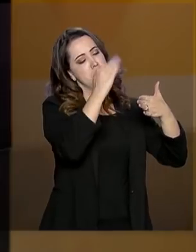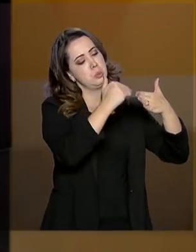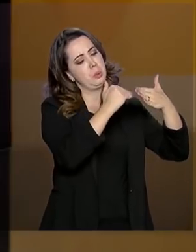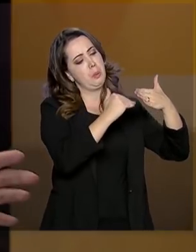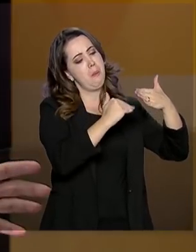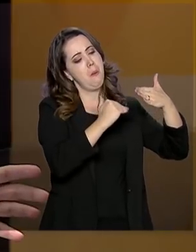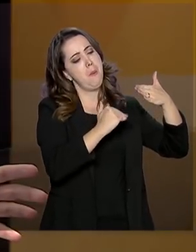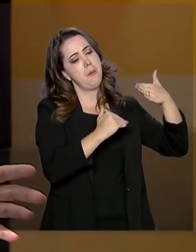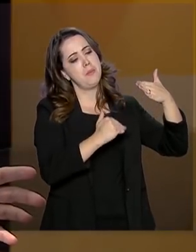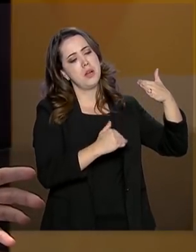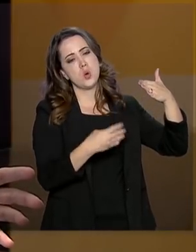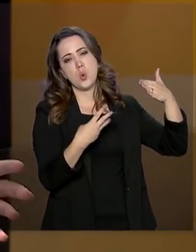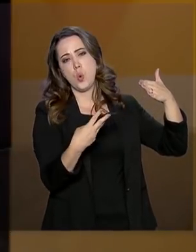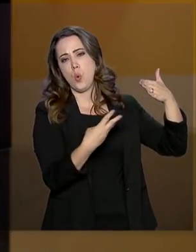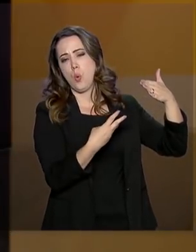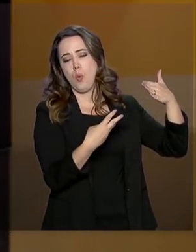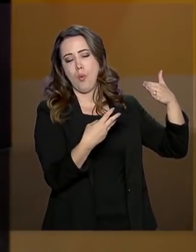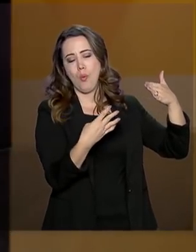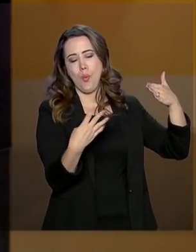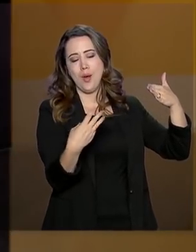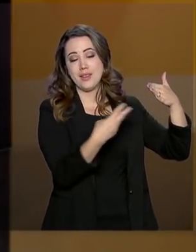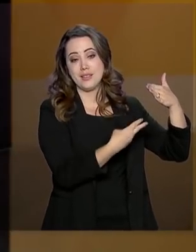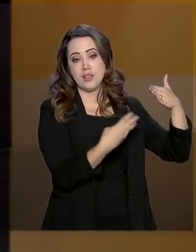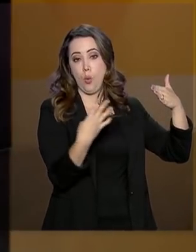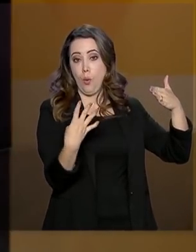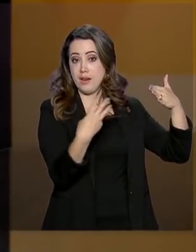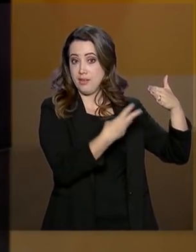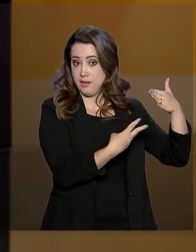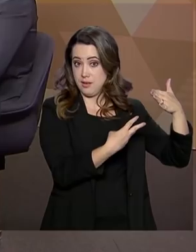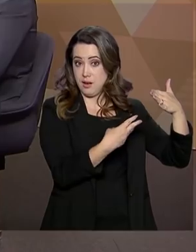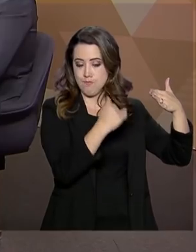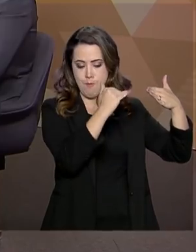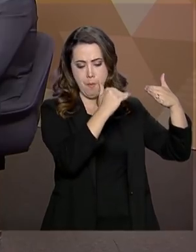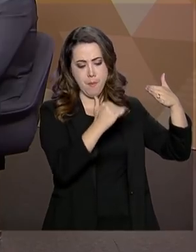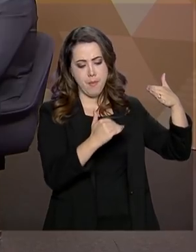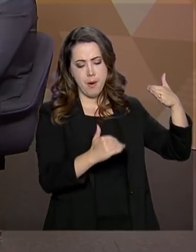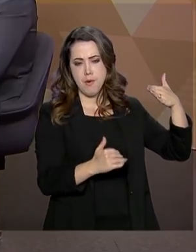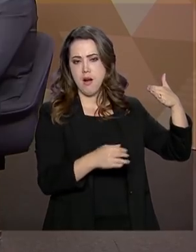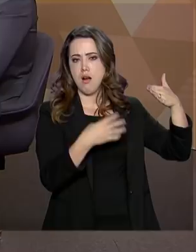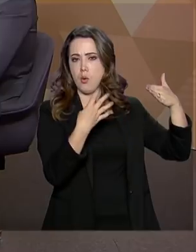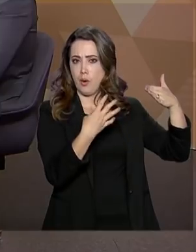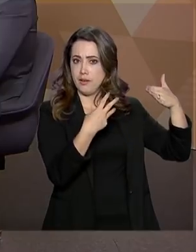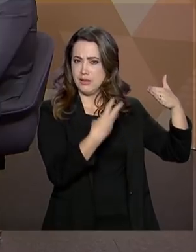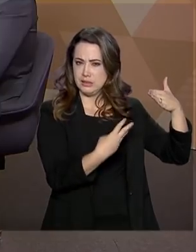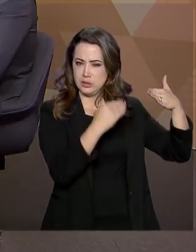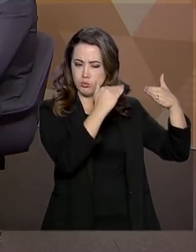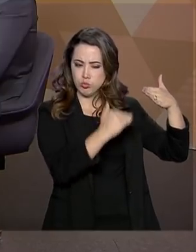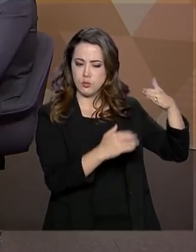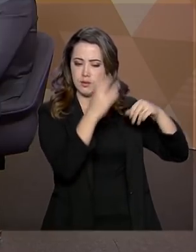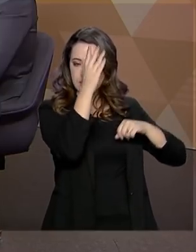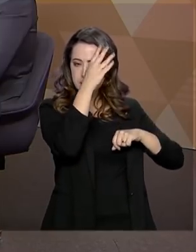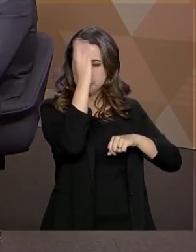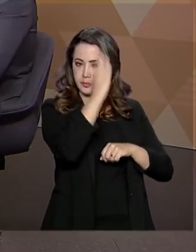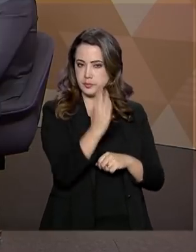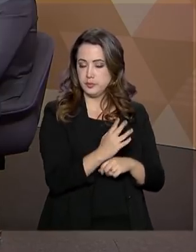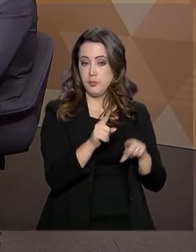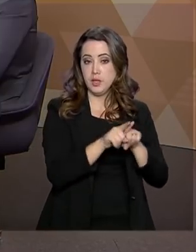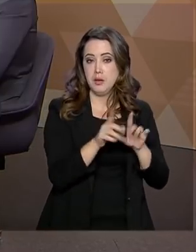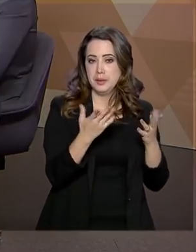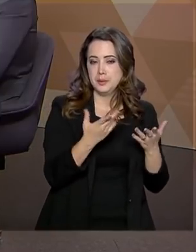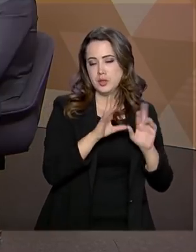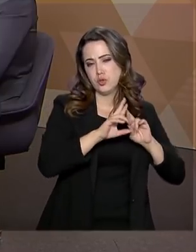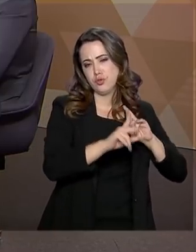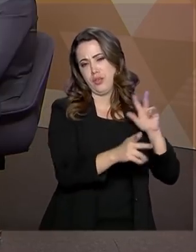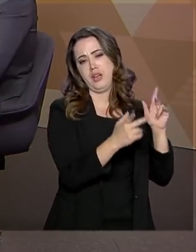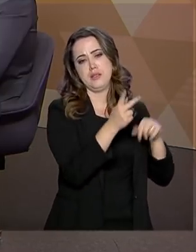mas são sociedades totalmente diferentes. Existem no Brasil, podemos dizer ainda hoje, espaços globalizados e espaços